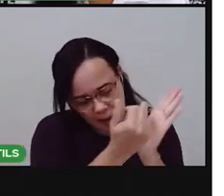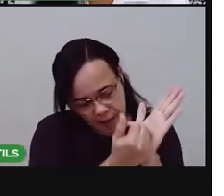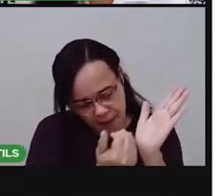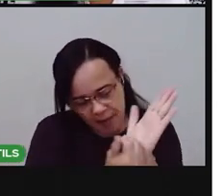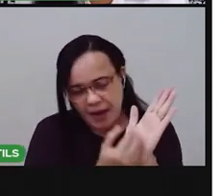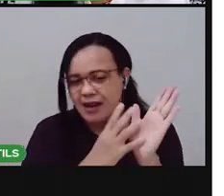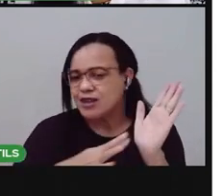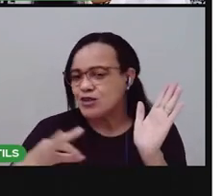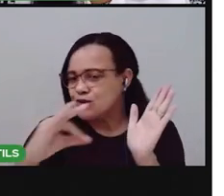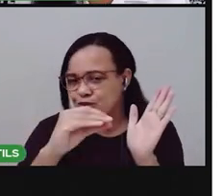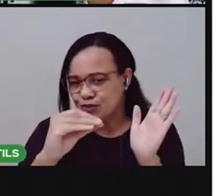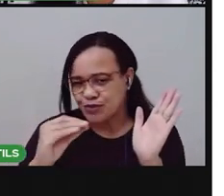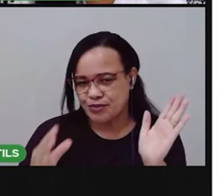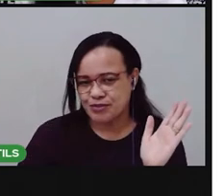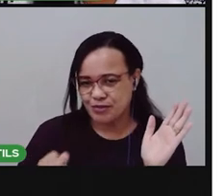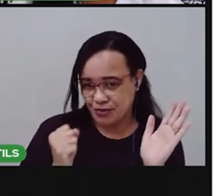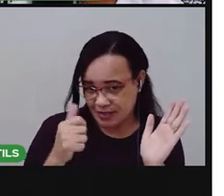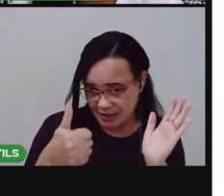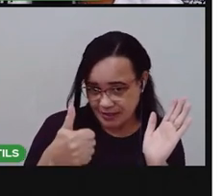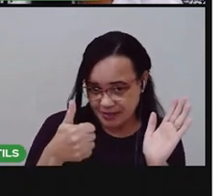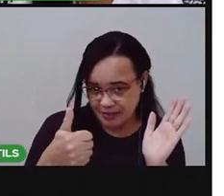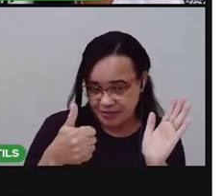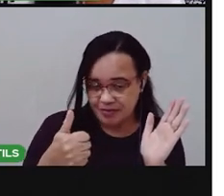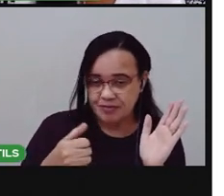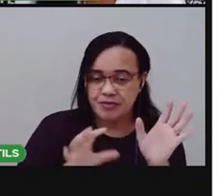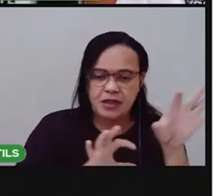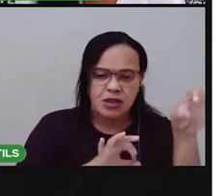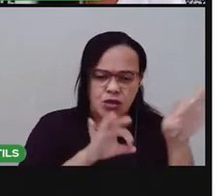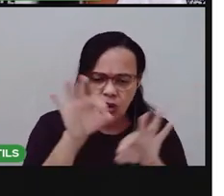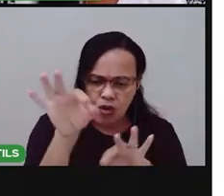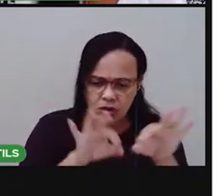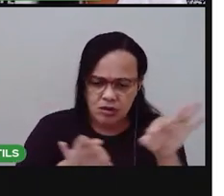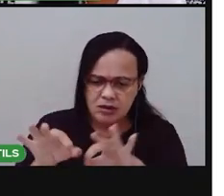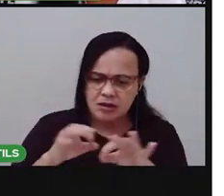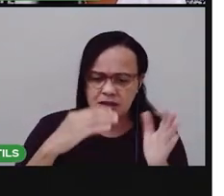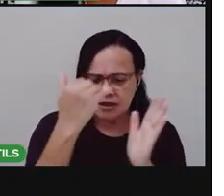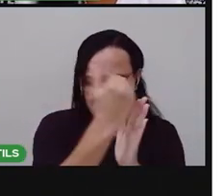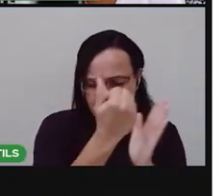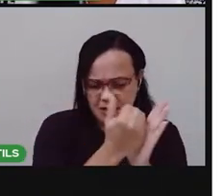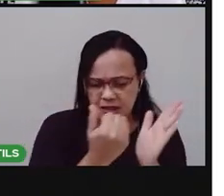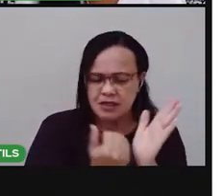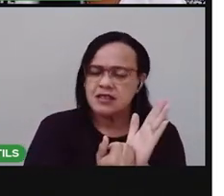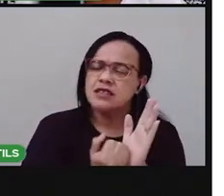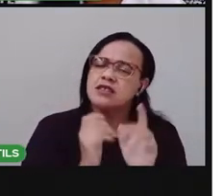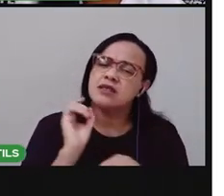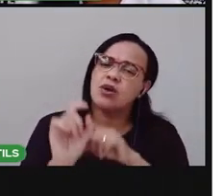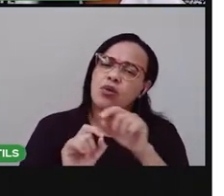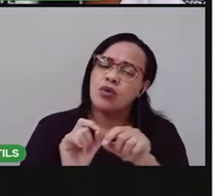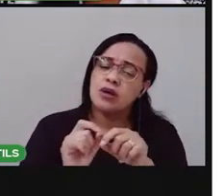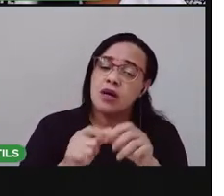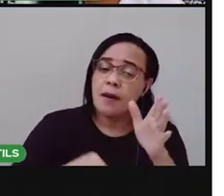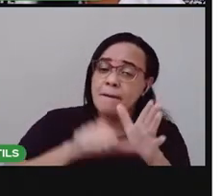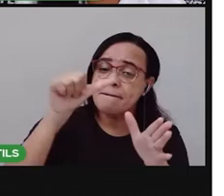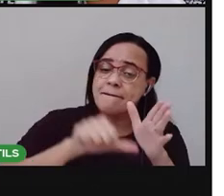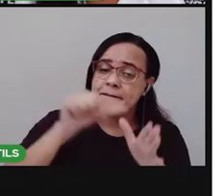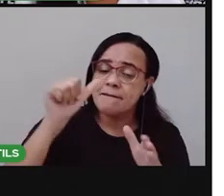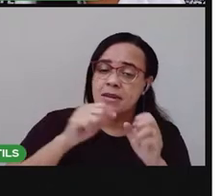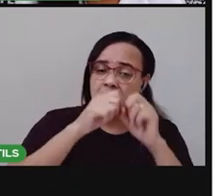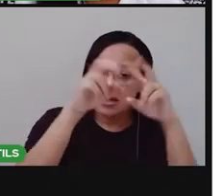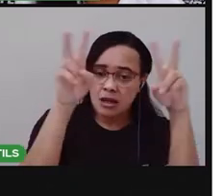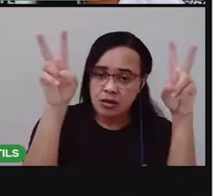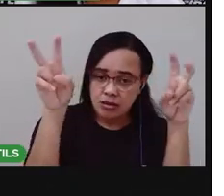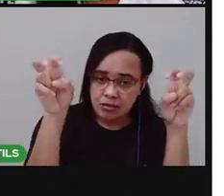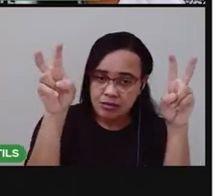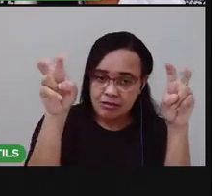Tá bom? Na organização de uma lista, a primeira coisa que a gente escreve é o título. Então, já